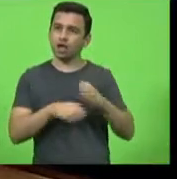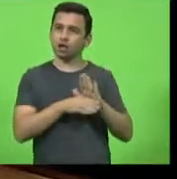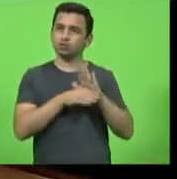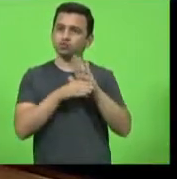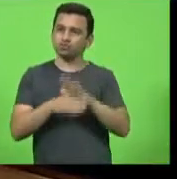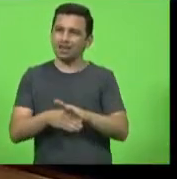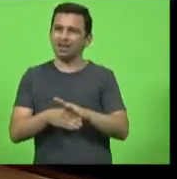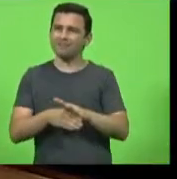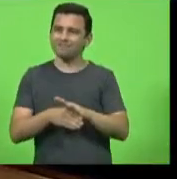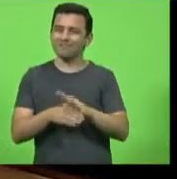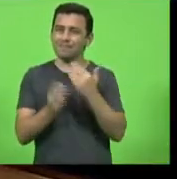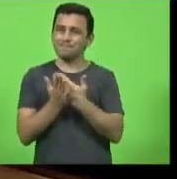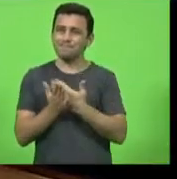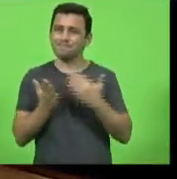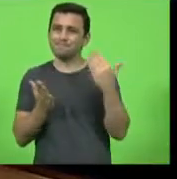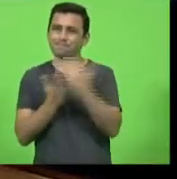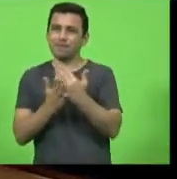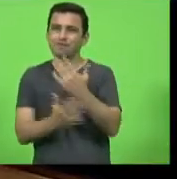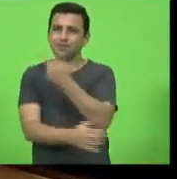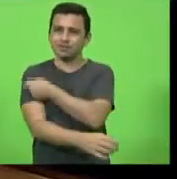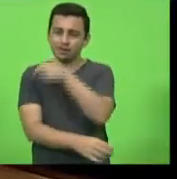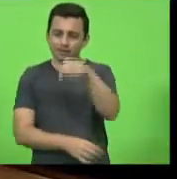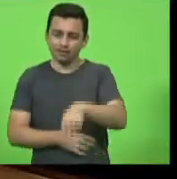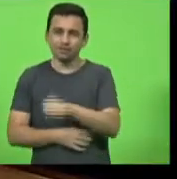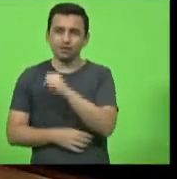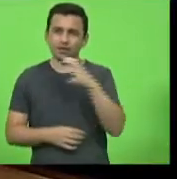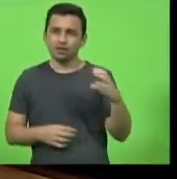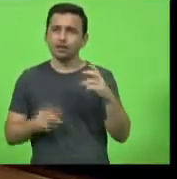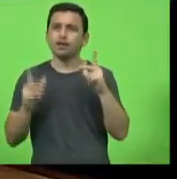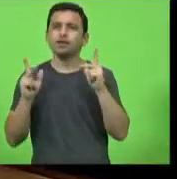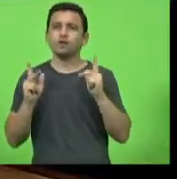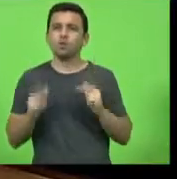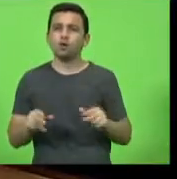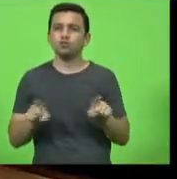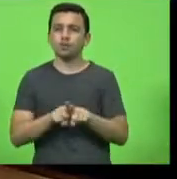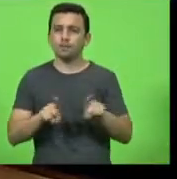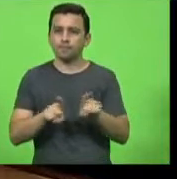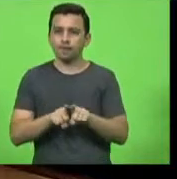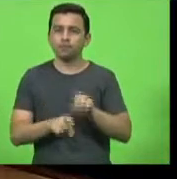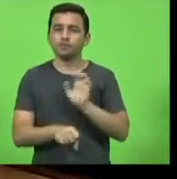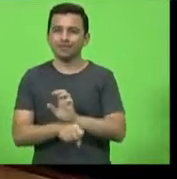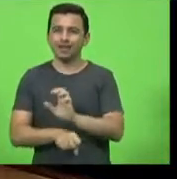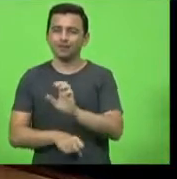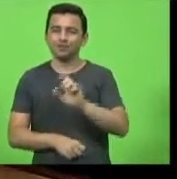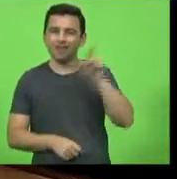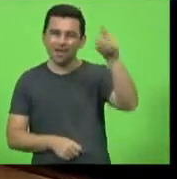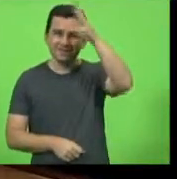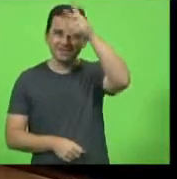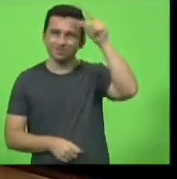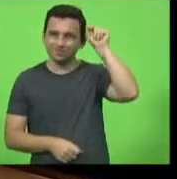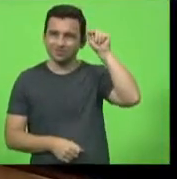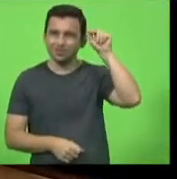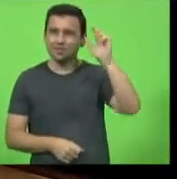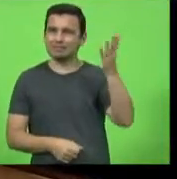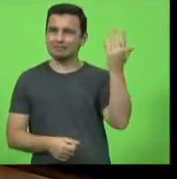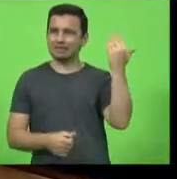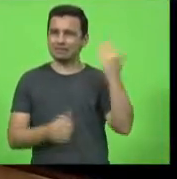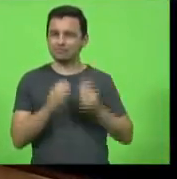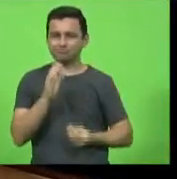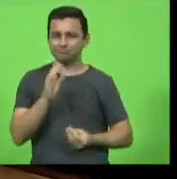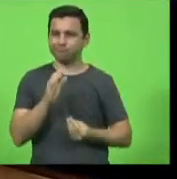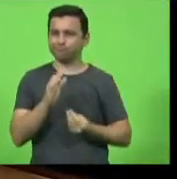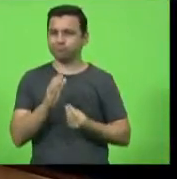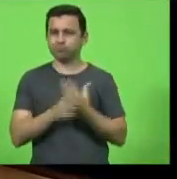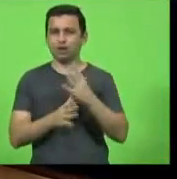de vacinas para Santa Catarina assim como fez no Estado do Amazonas quando surgiu toda essa crise.